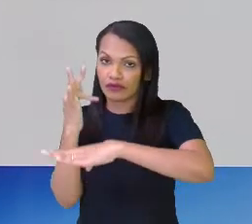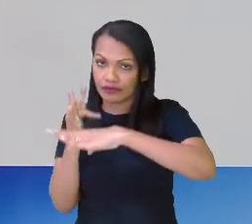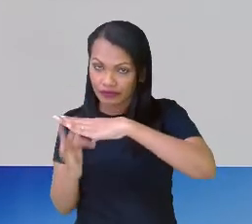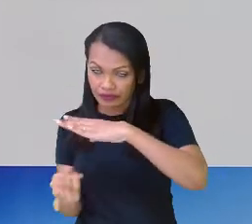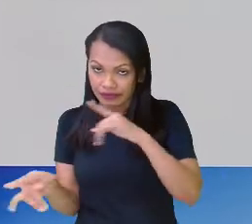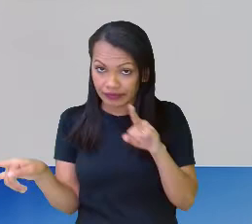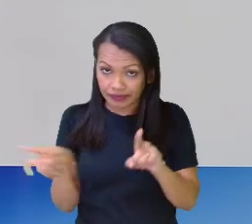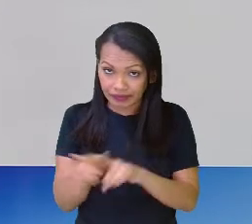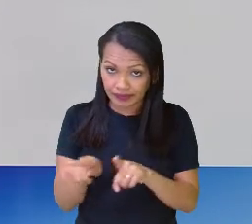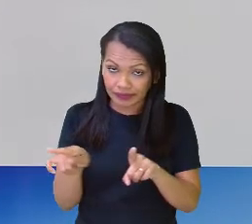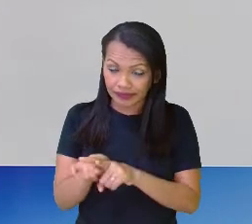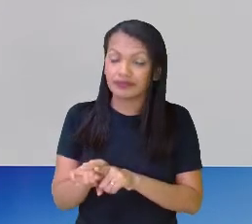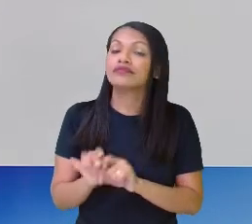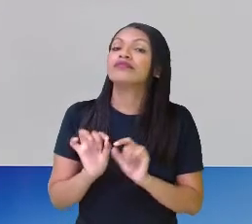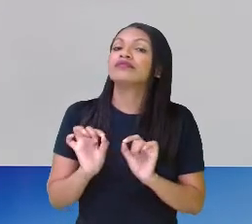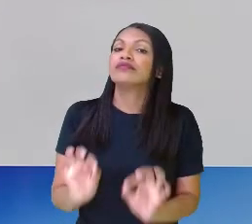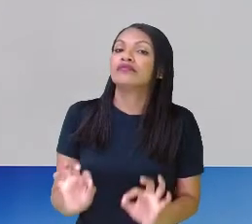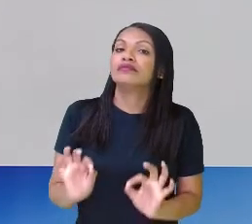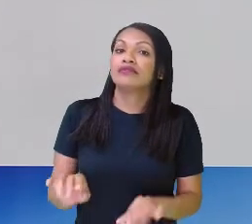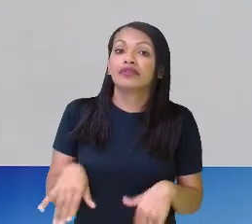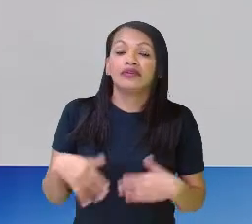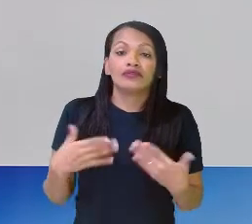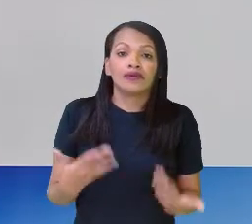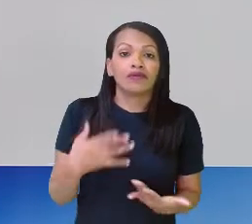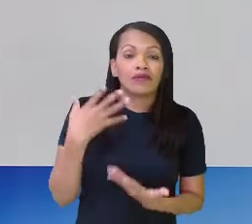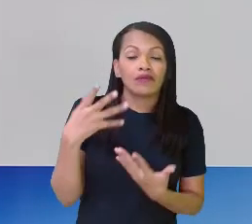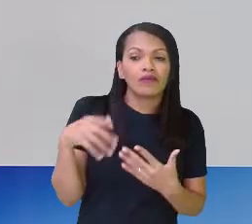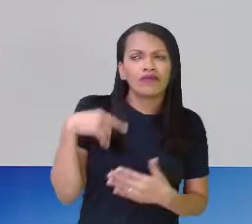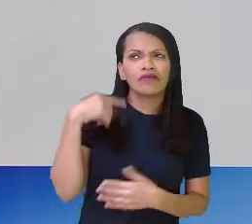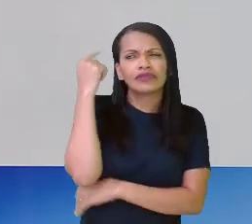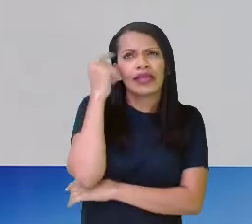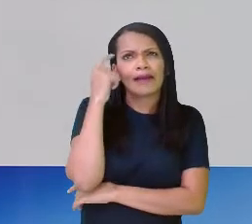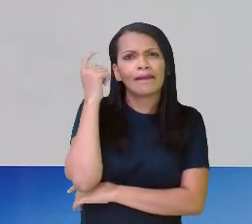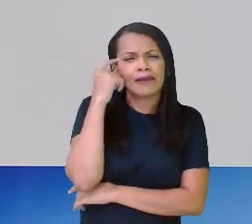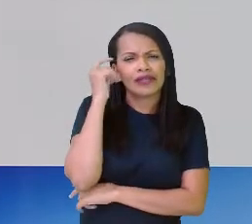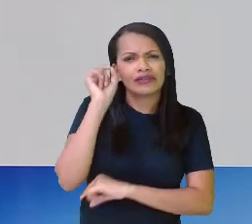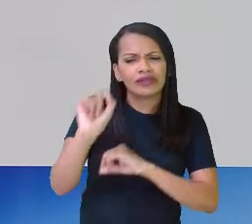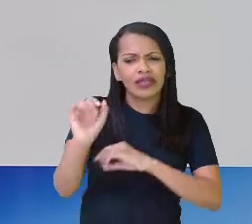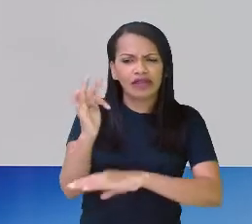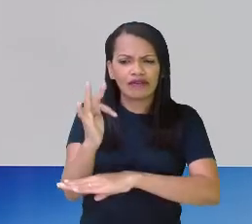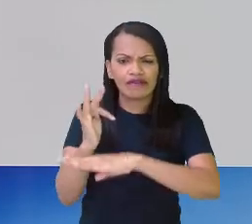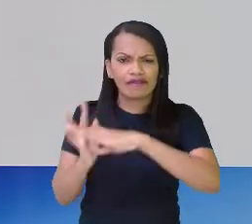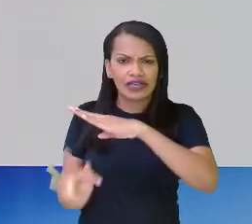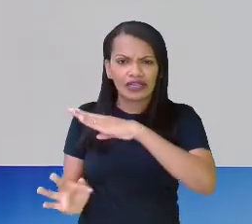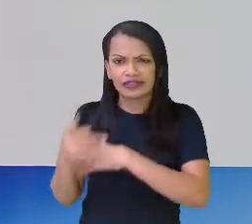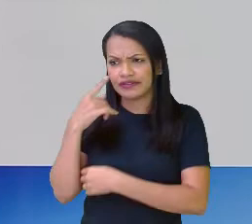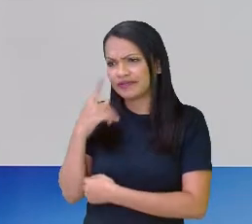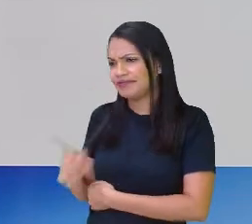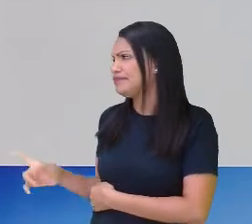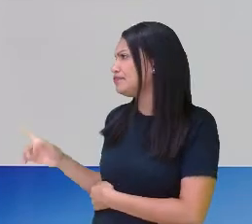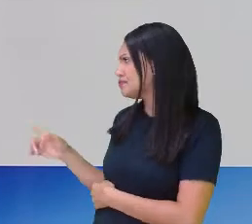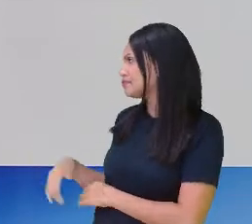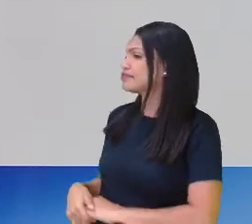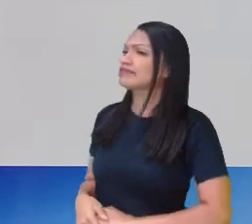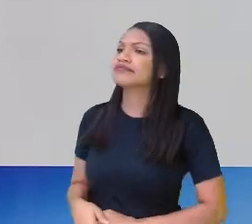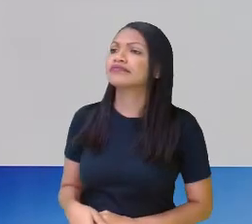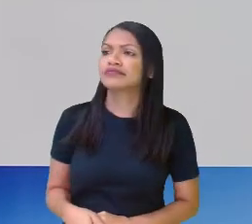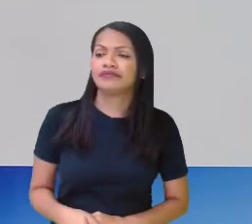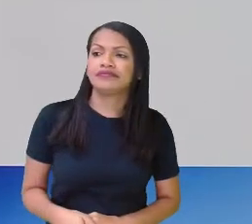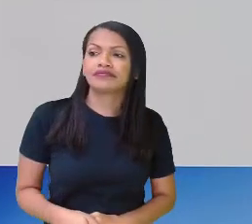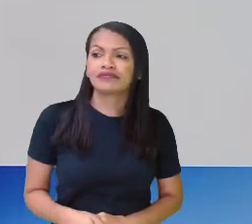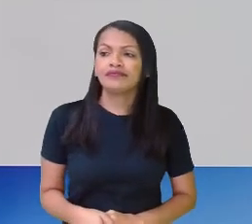têm também o seu valor, tá certo? Então, quando você pensa em fração, eu já trouxe aqui o meu disco, né? Para